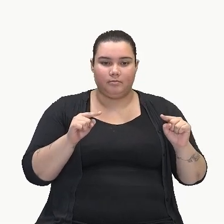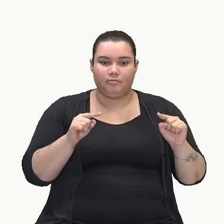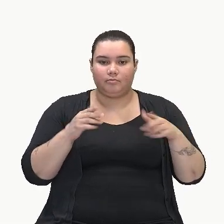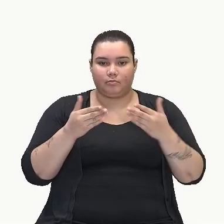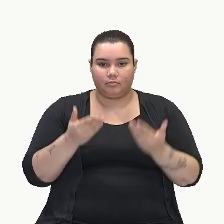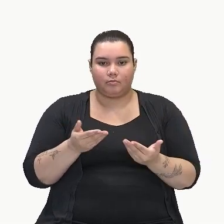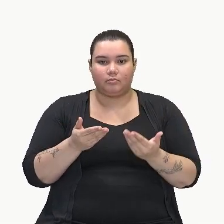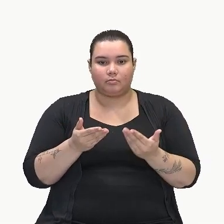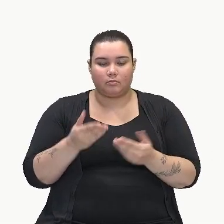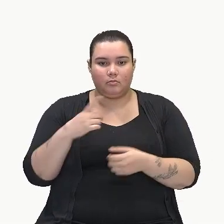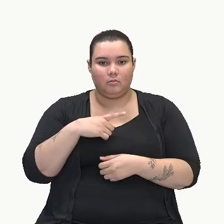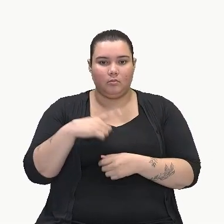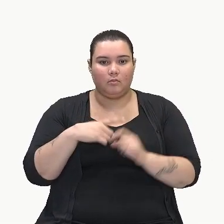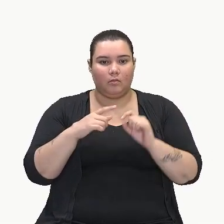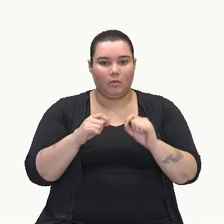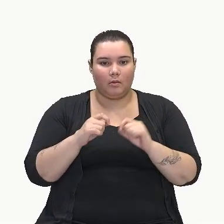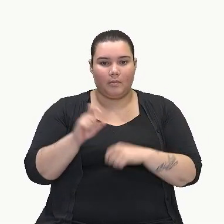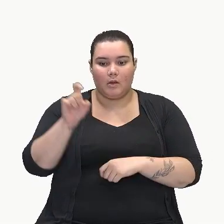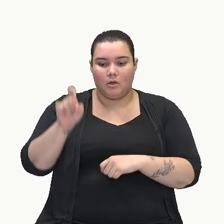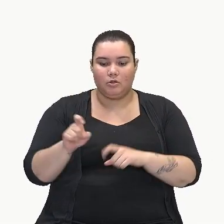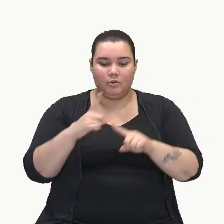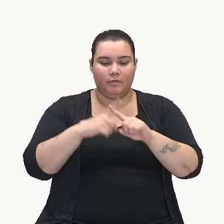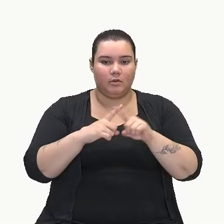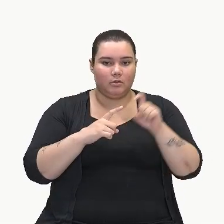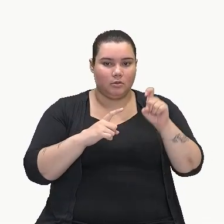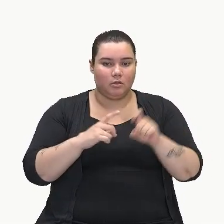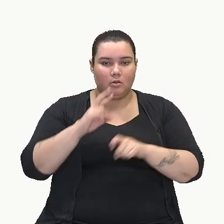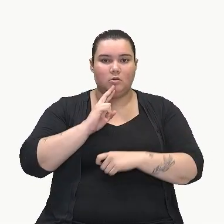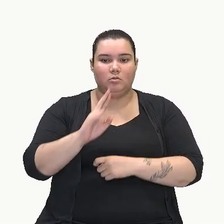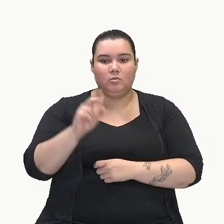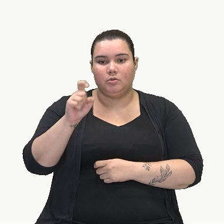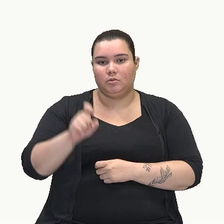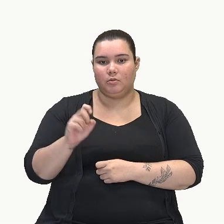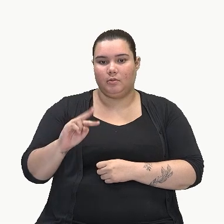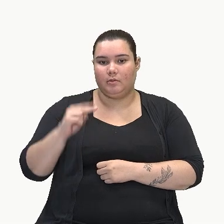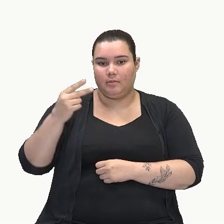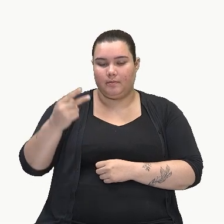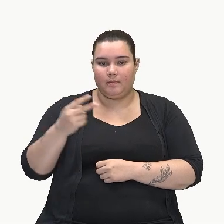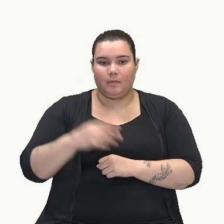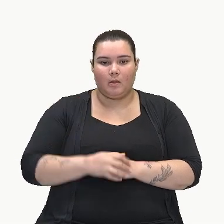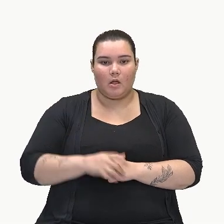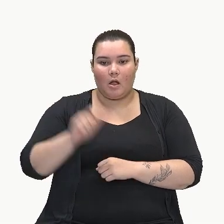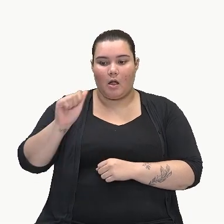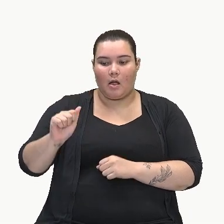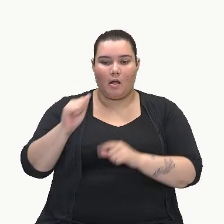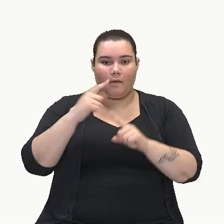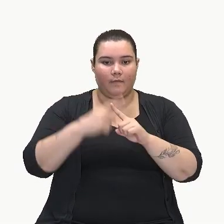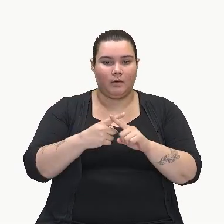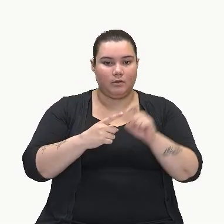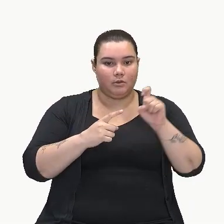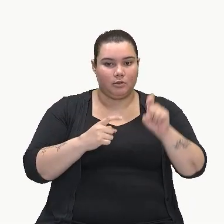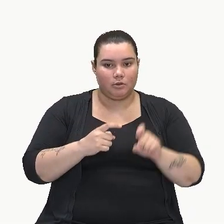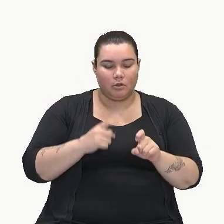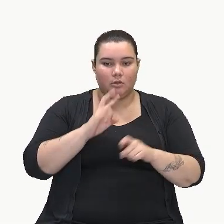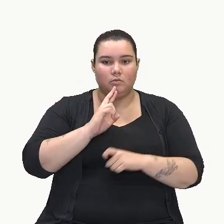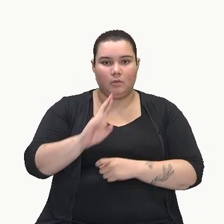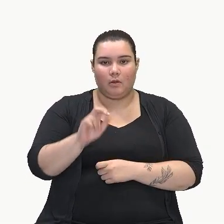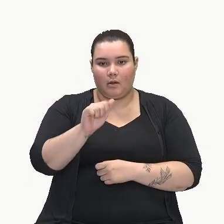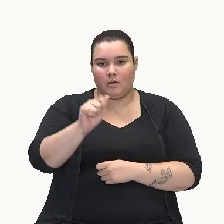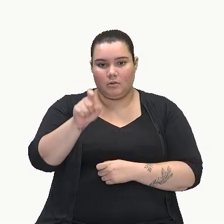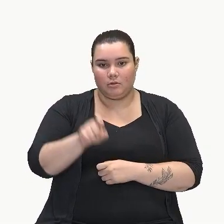Tá? Então, a gente multiplicou x por x, que deu x ao quadrado, multiplicamos a por x, que deu ax,